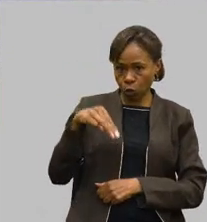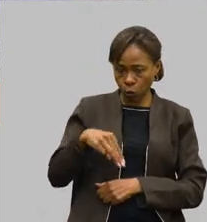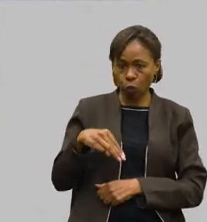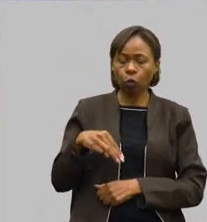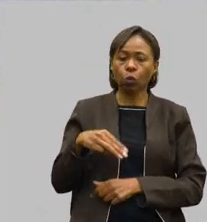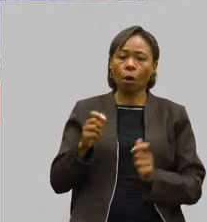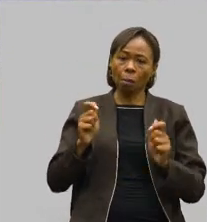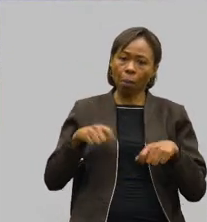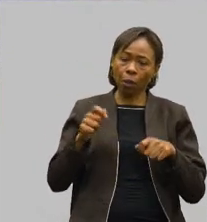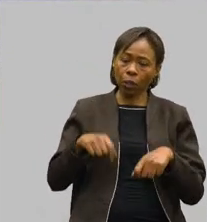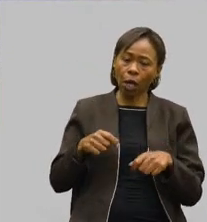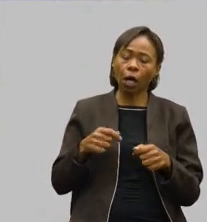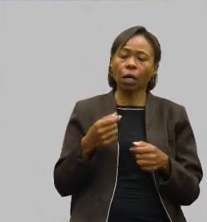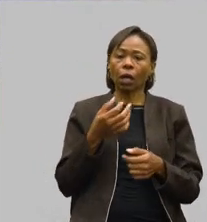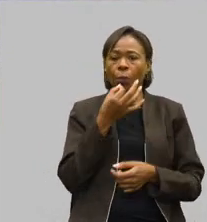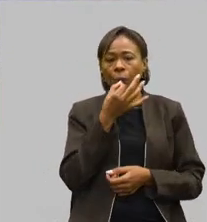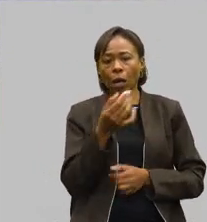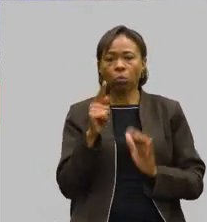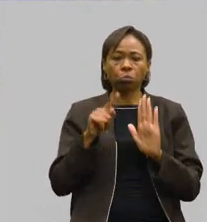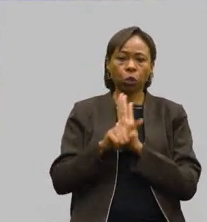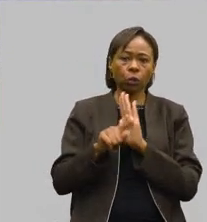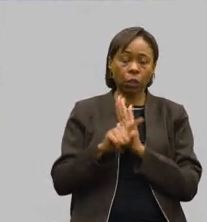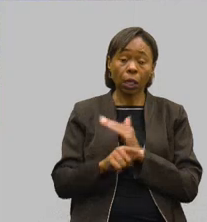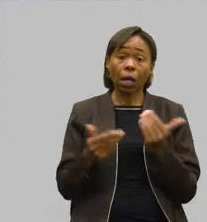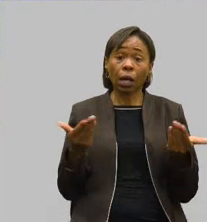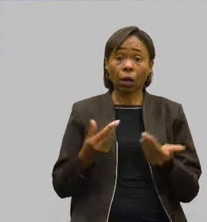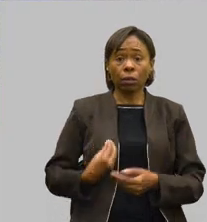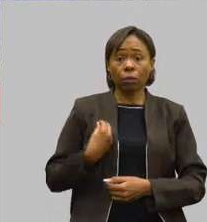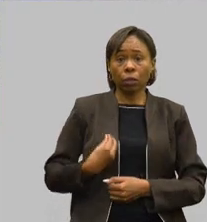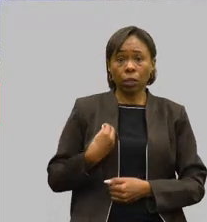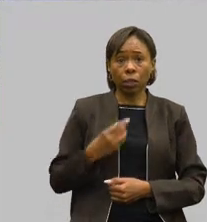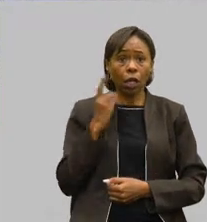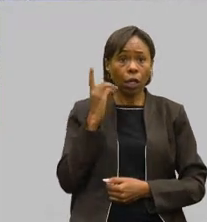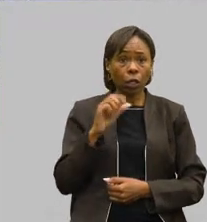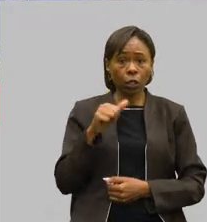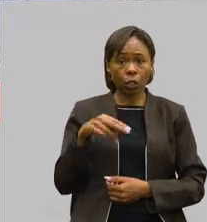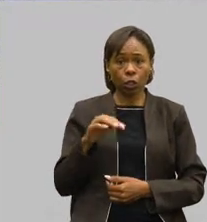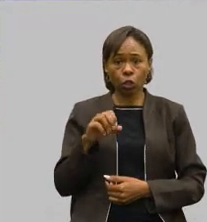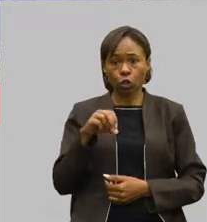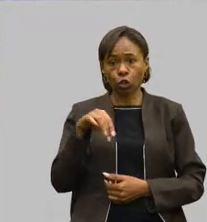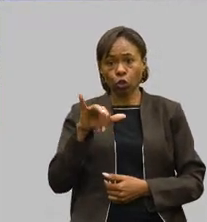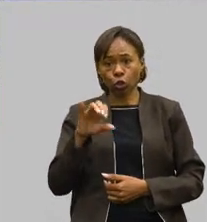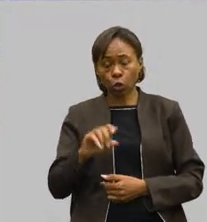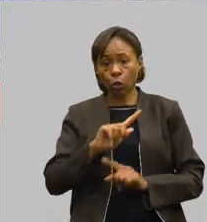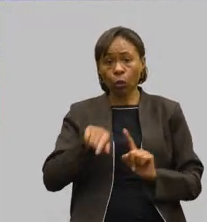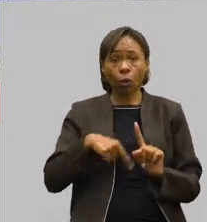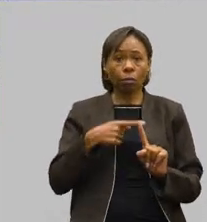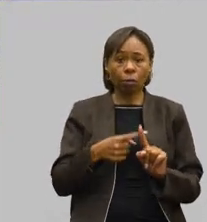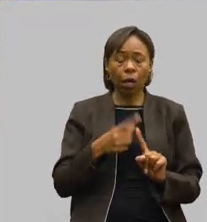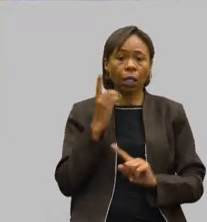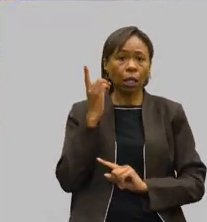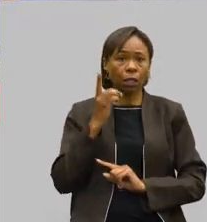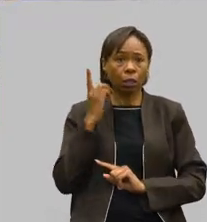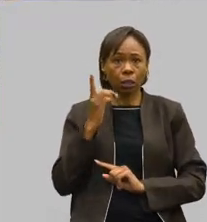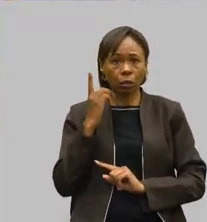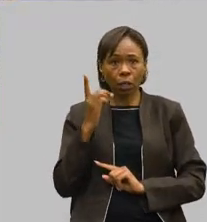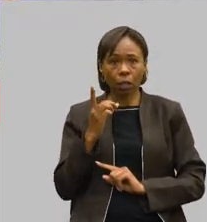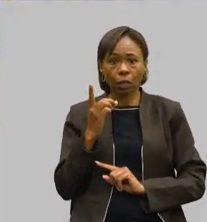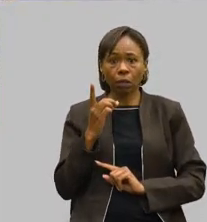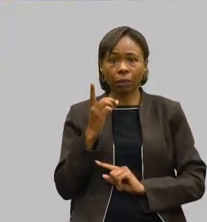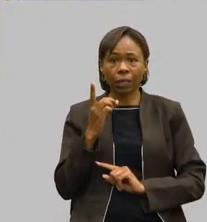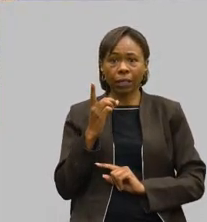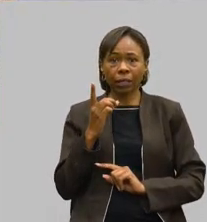interpelações. Nós contamos agora com a presença do deputado Antônio Carlos Arantes e da deputada Maria Clara Marra.